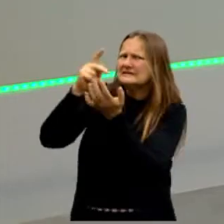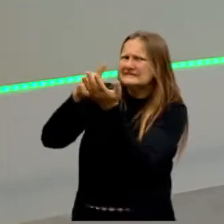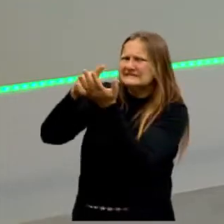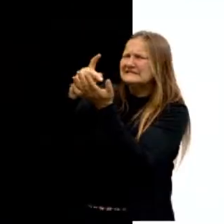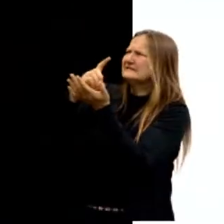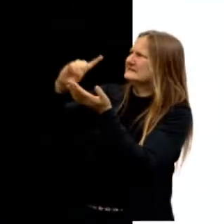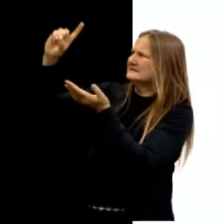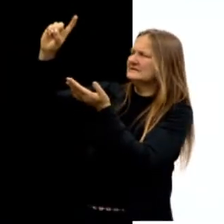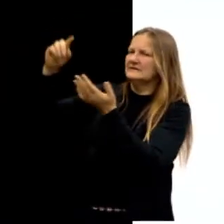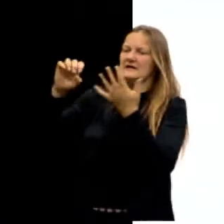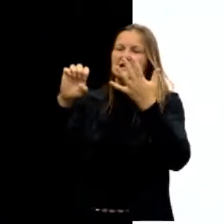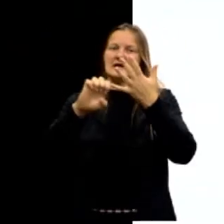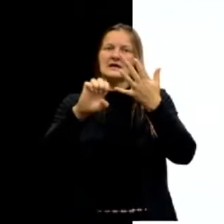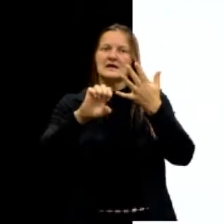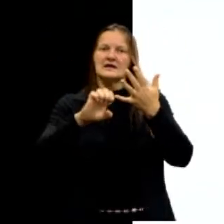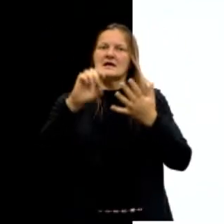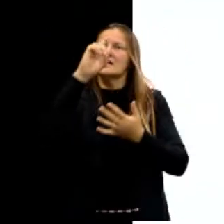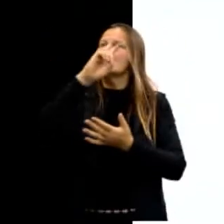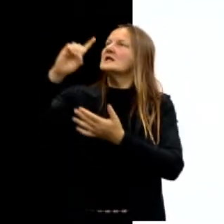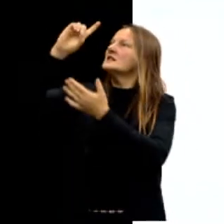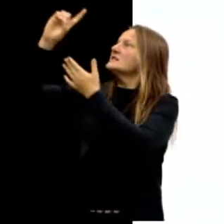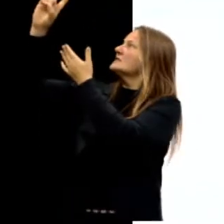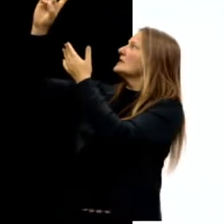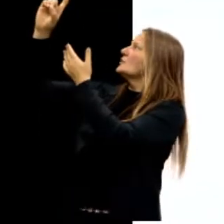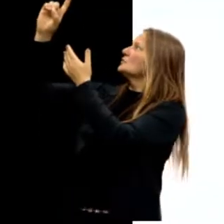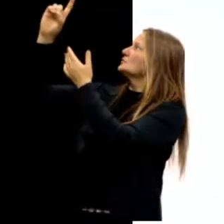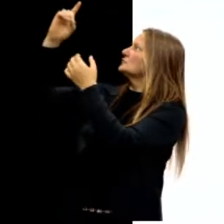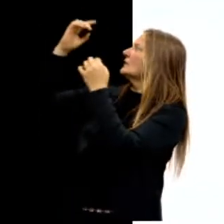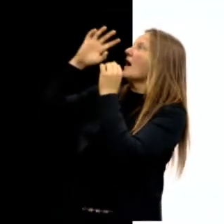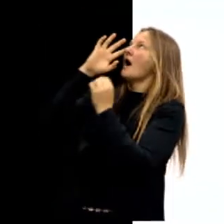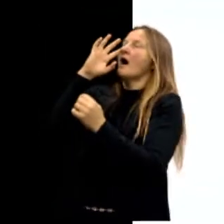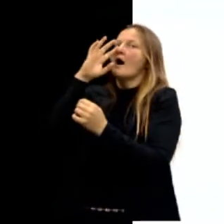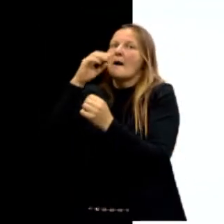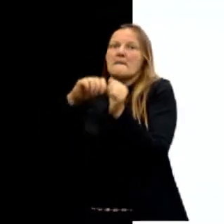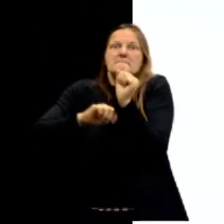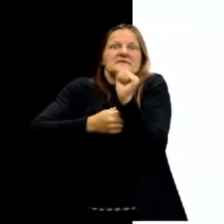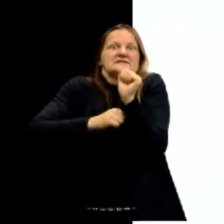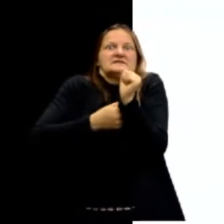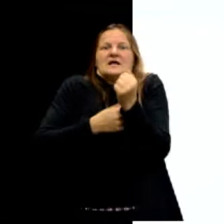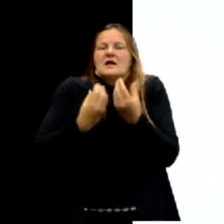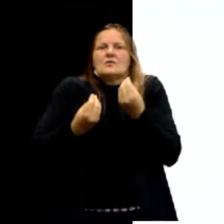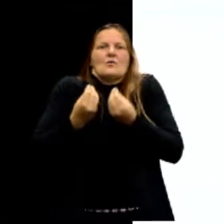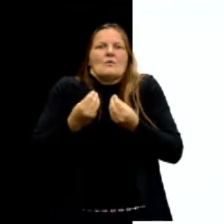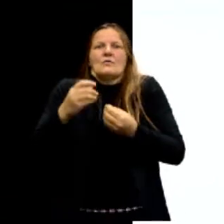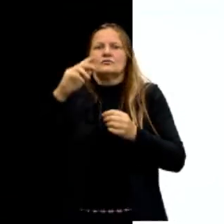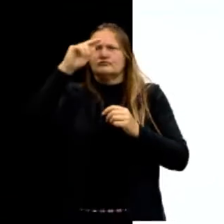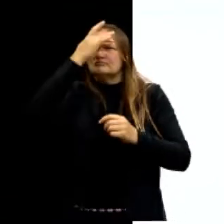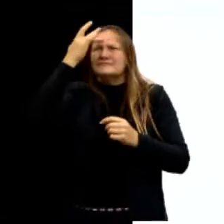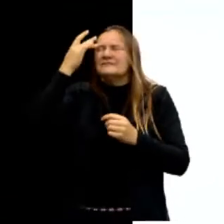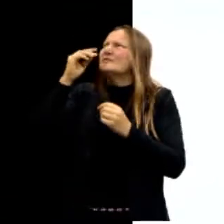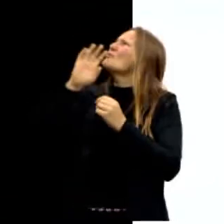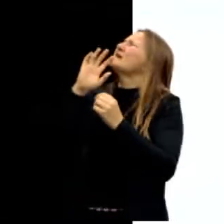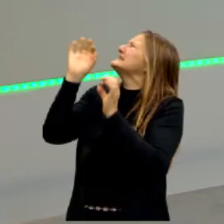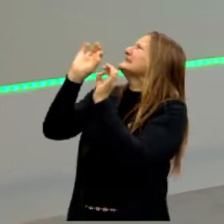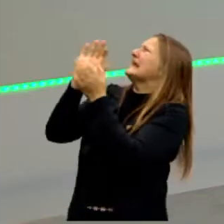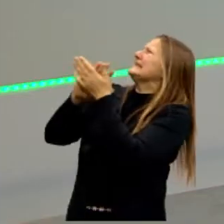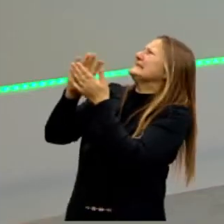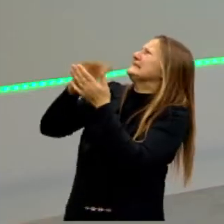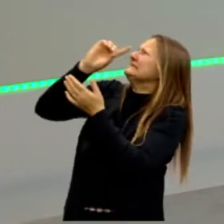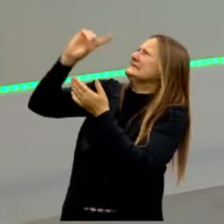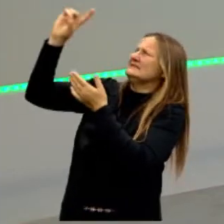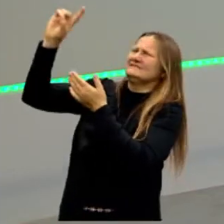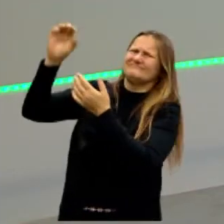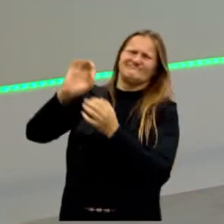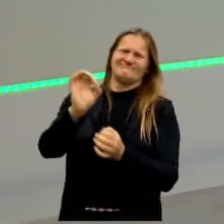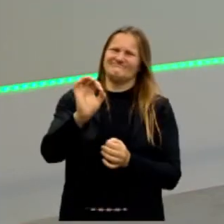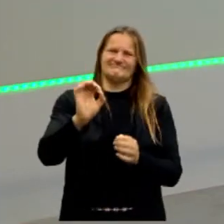Letra E. Deus é um ser absolutamente misterioso e o ser humano nada pode conhecer dele. Não é isso